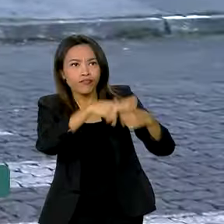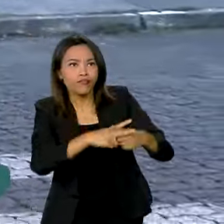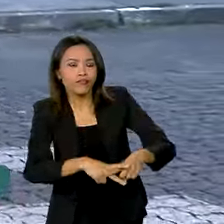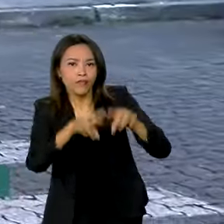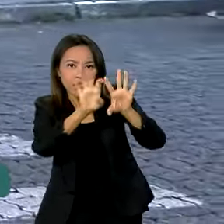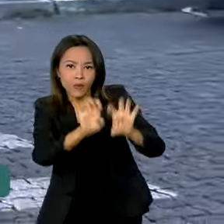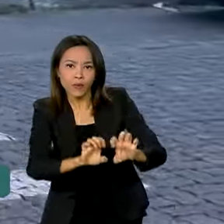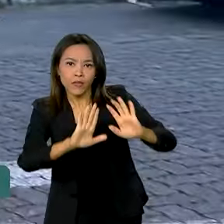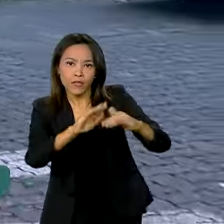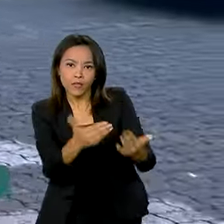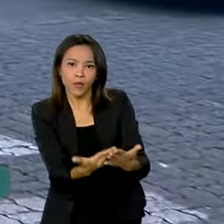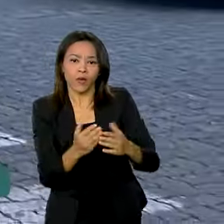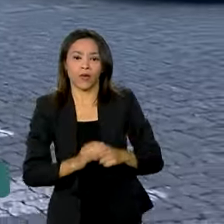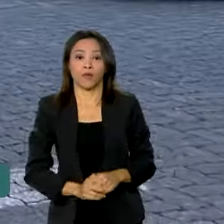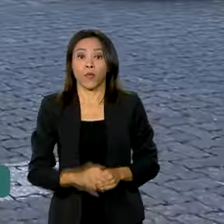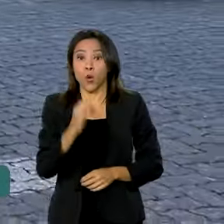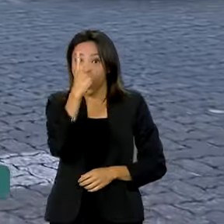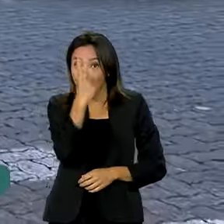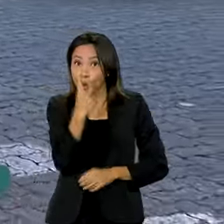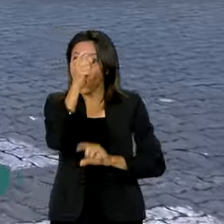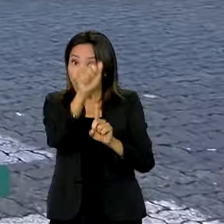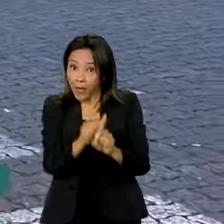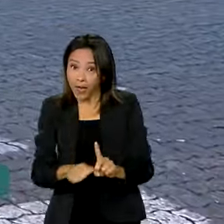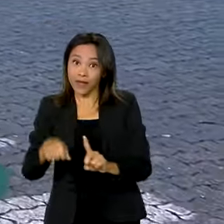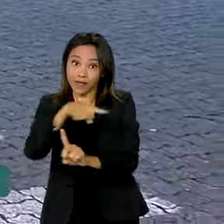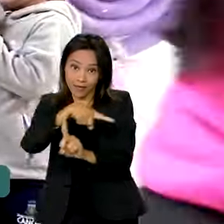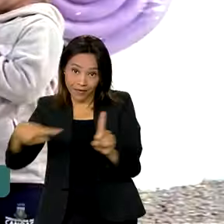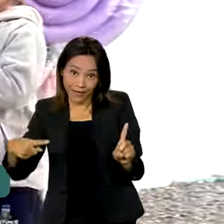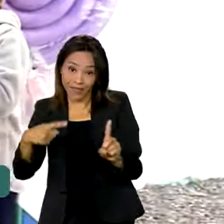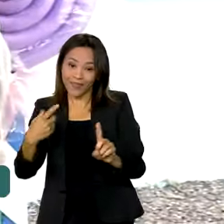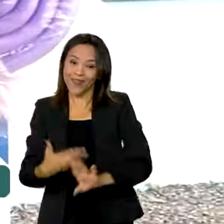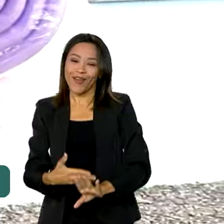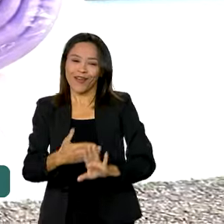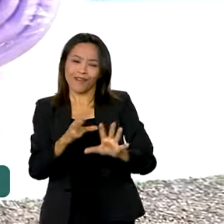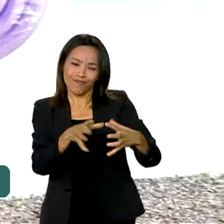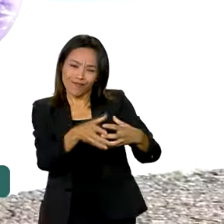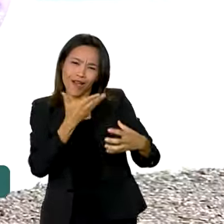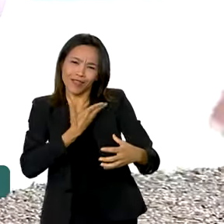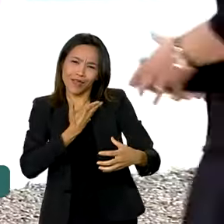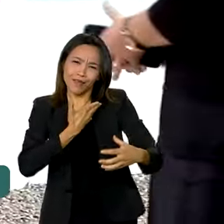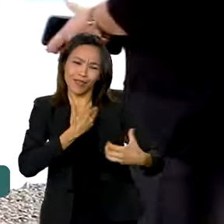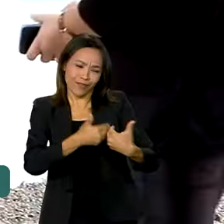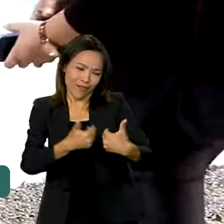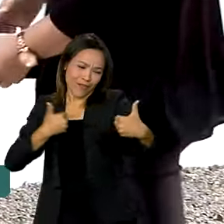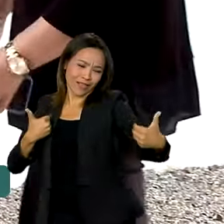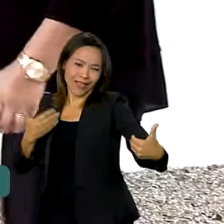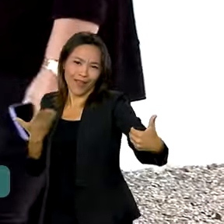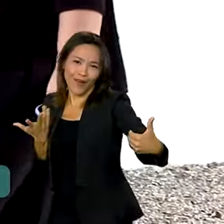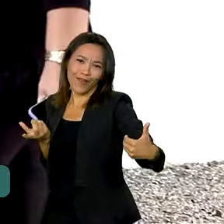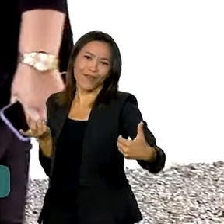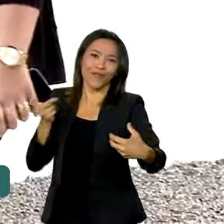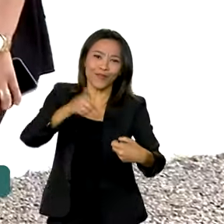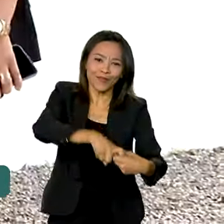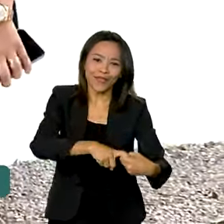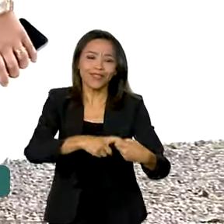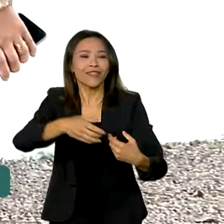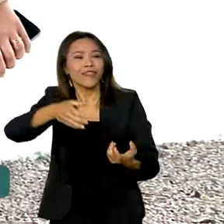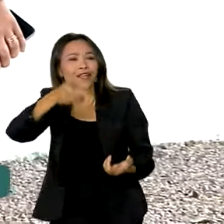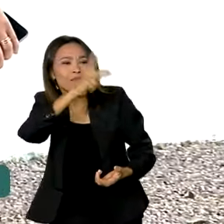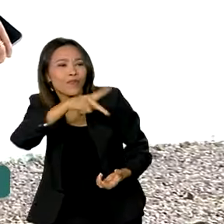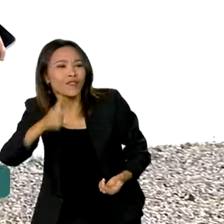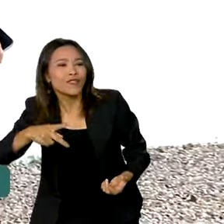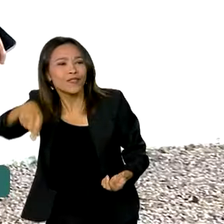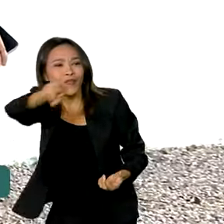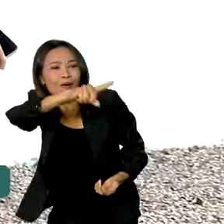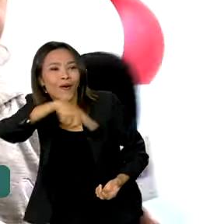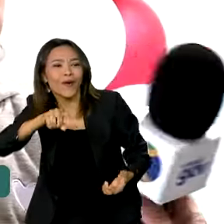Depois de quase um mês e meio longe dos amigos, hora de matar a saudade. Saudade também das tias, ou melhor,